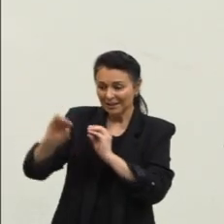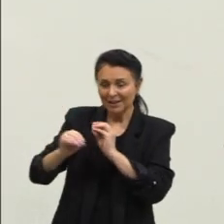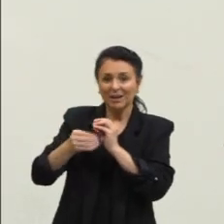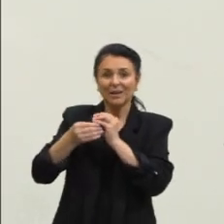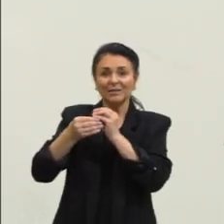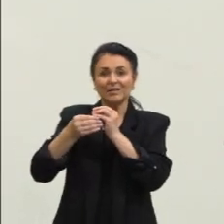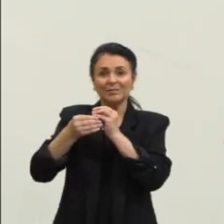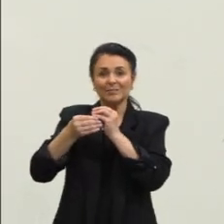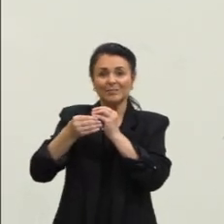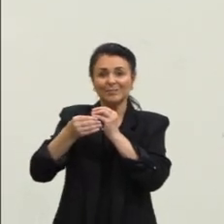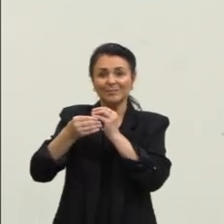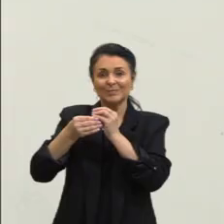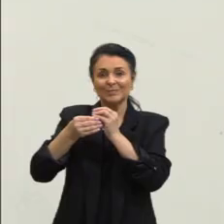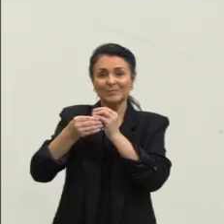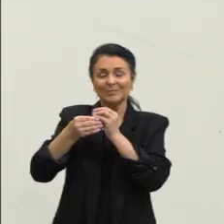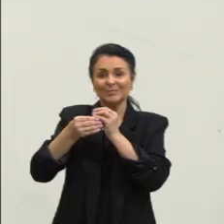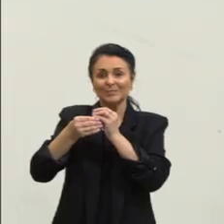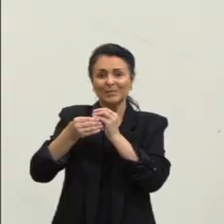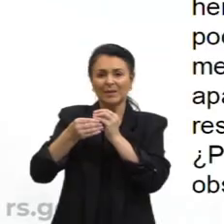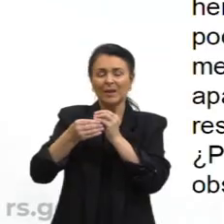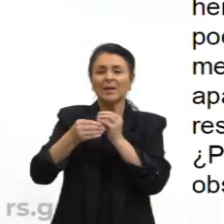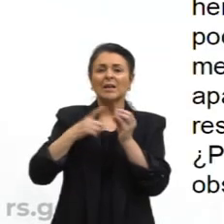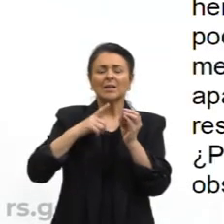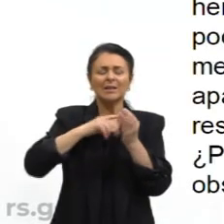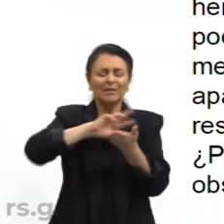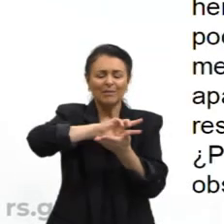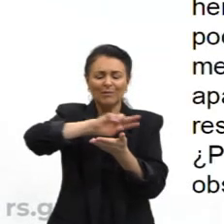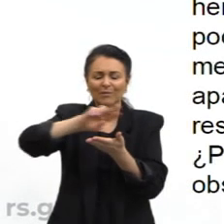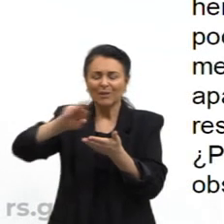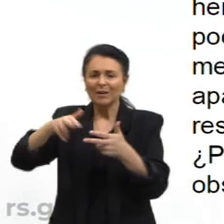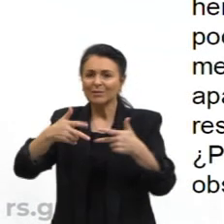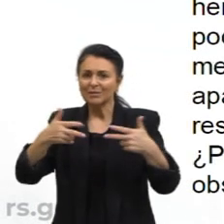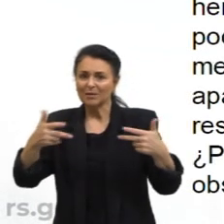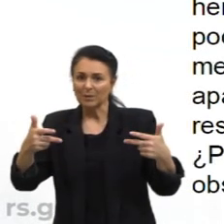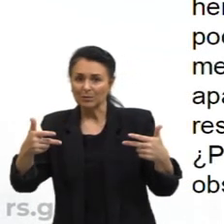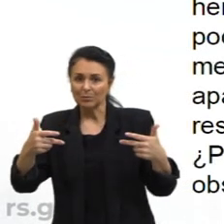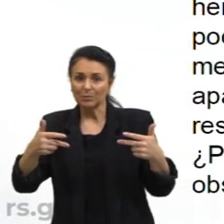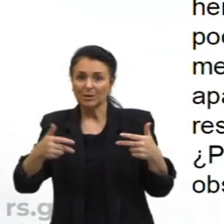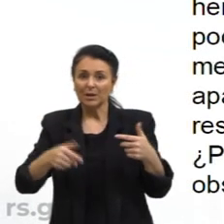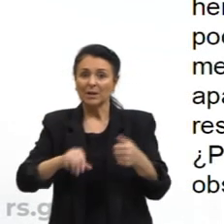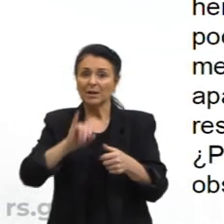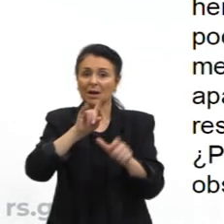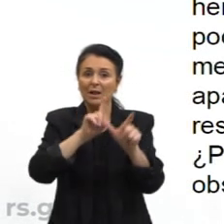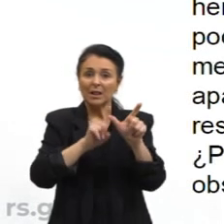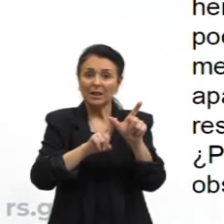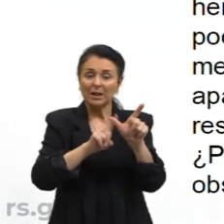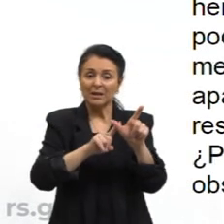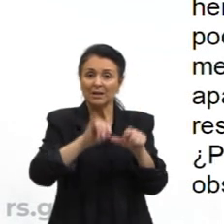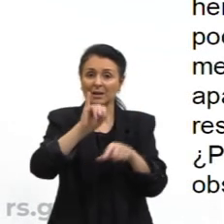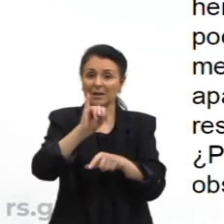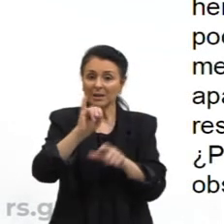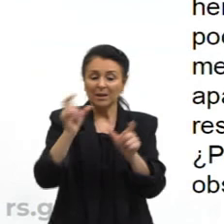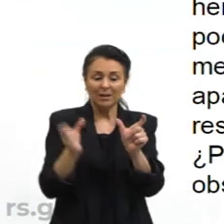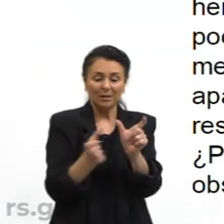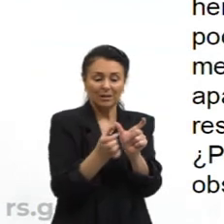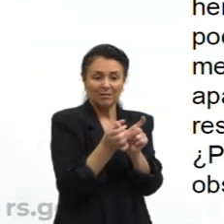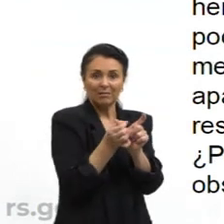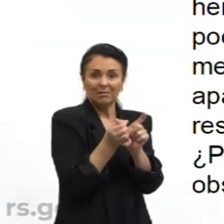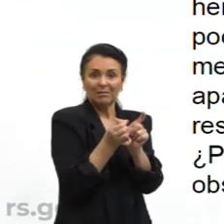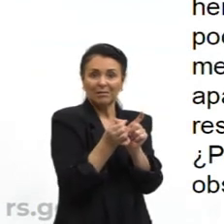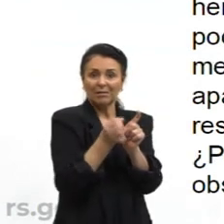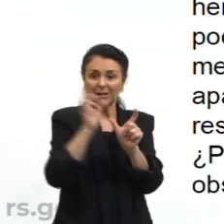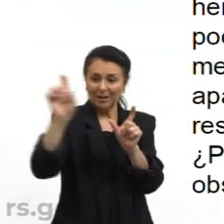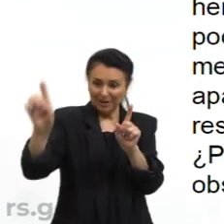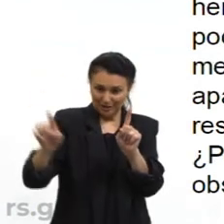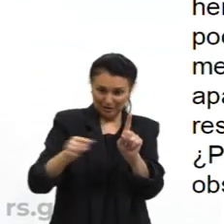Então ali está citando vários elementos E esse I é uma conjunção Que adiciona